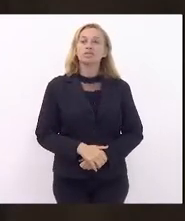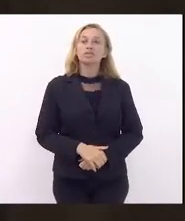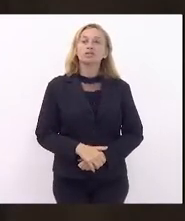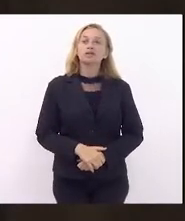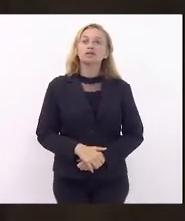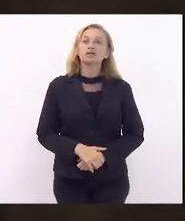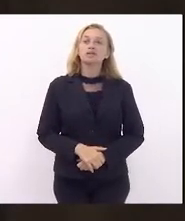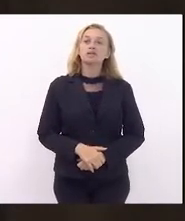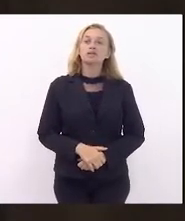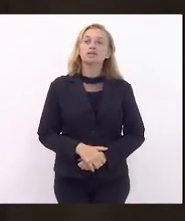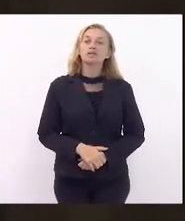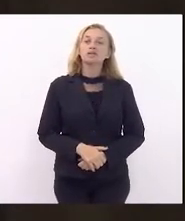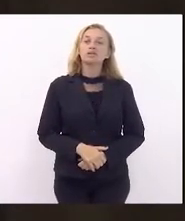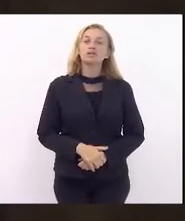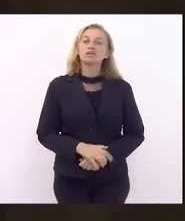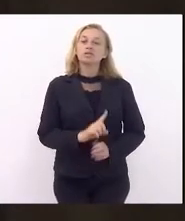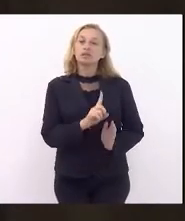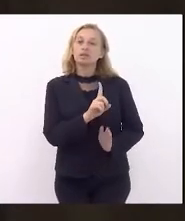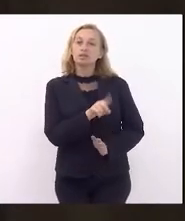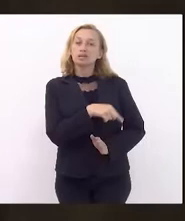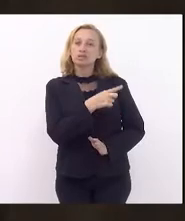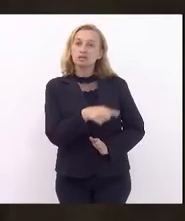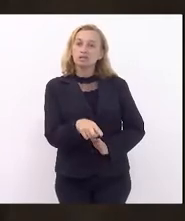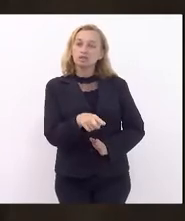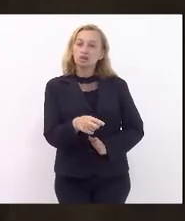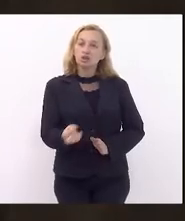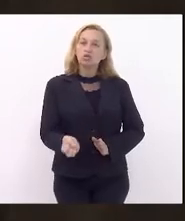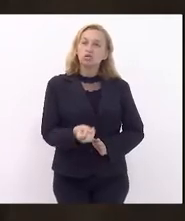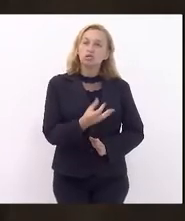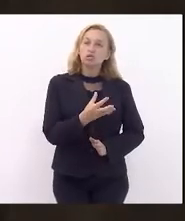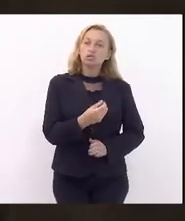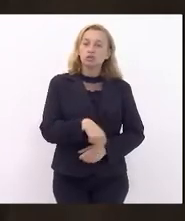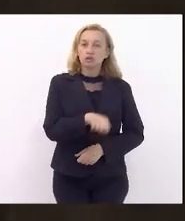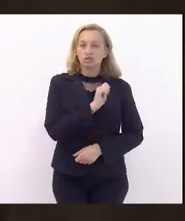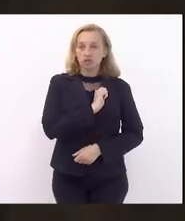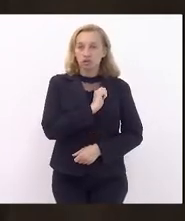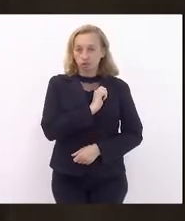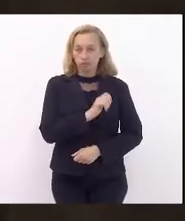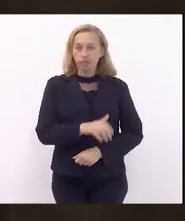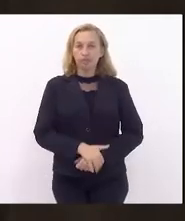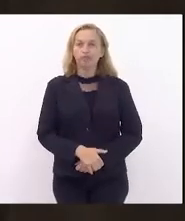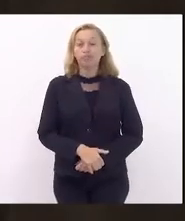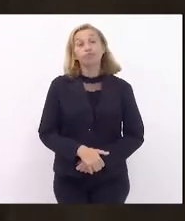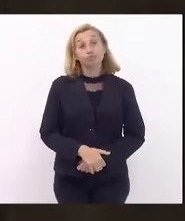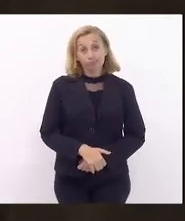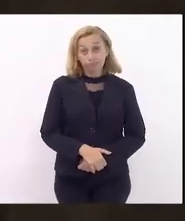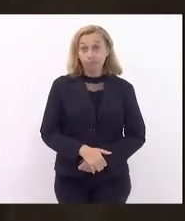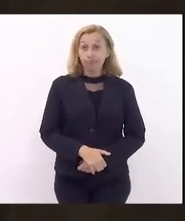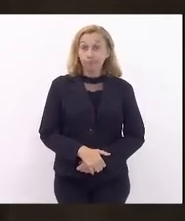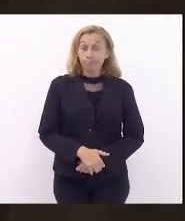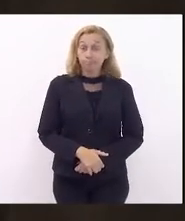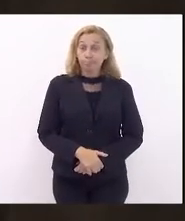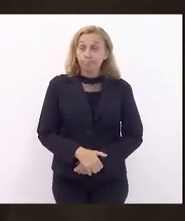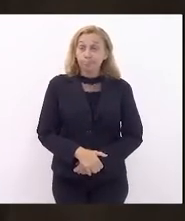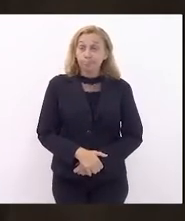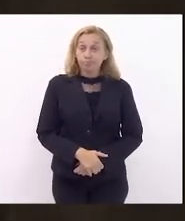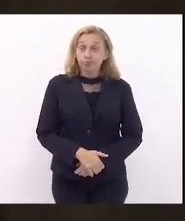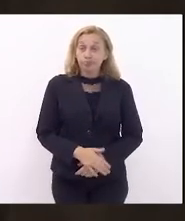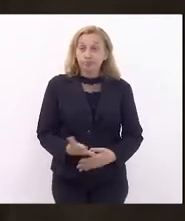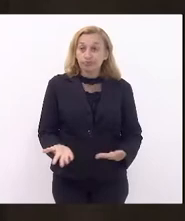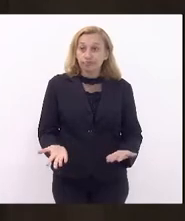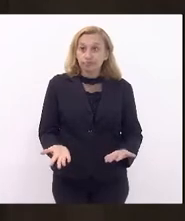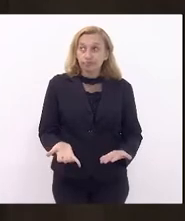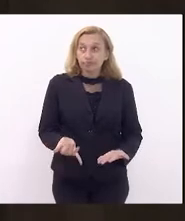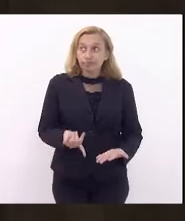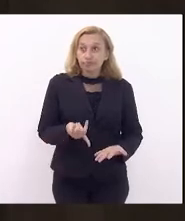pela rejeição do novo regime de recuperação fiscal. Um descalabro, senhor